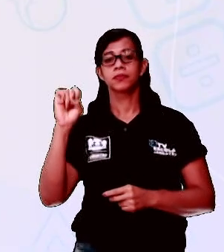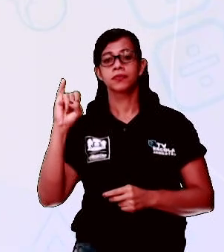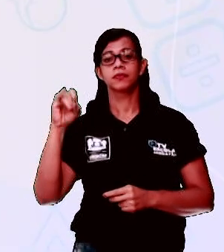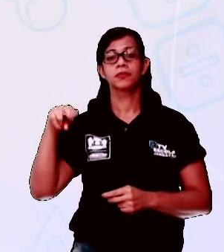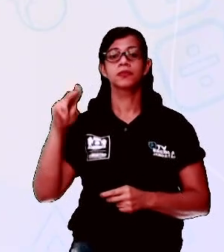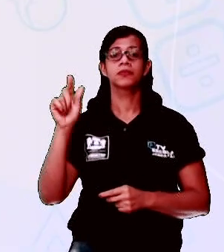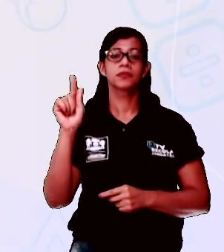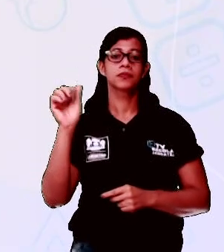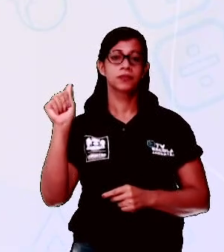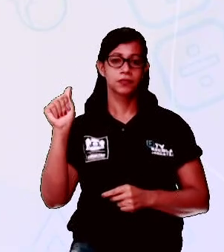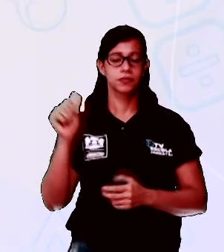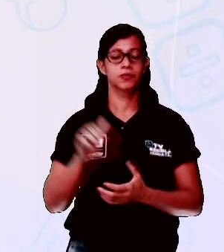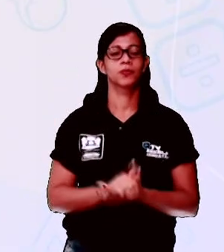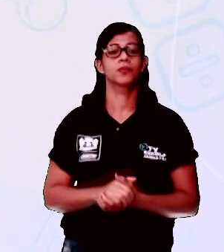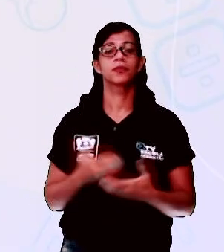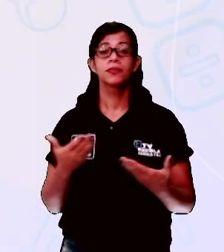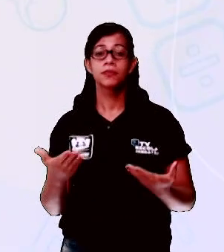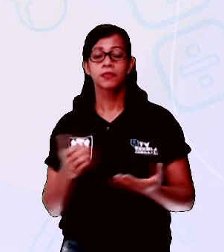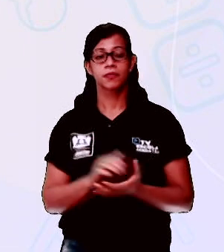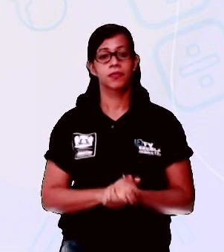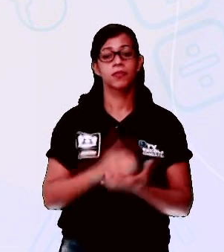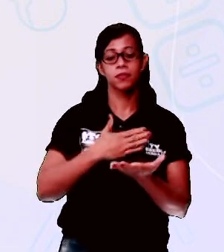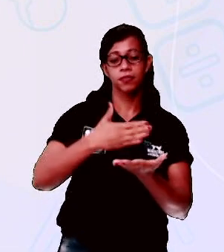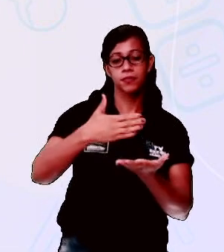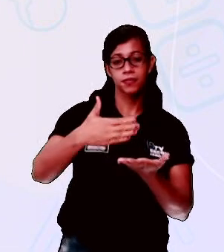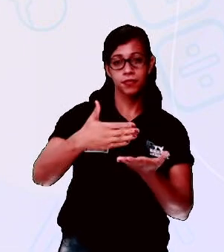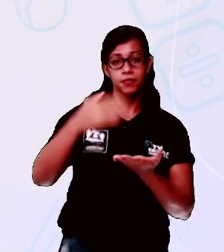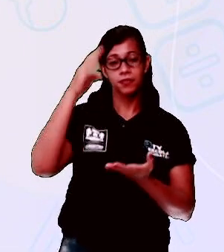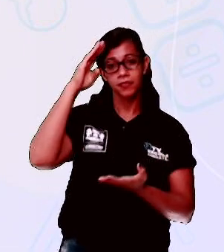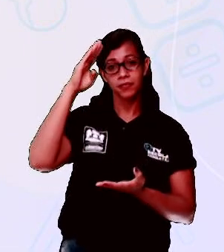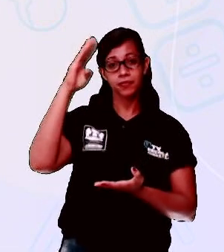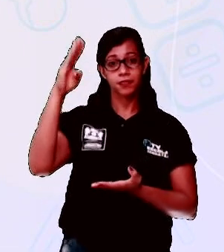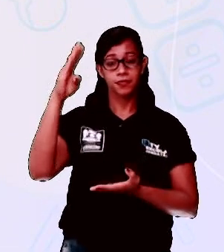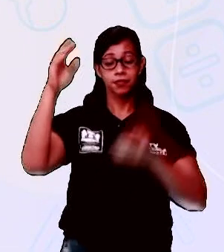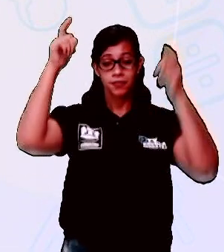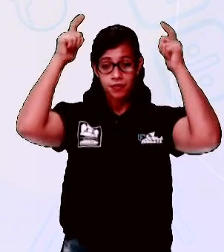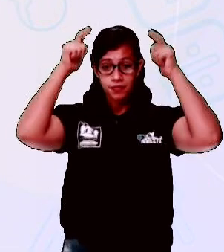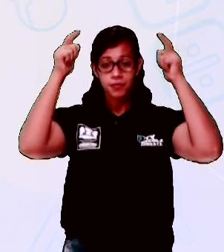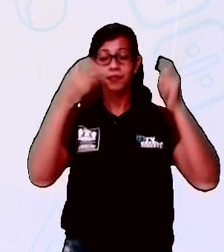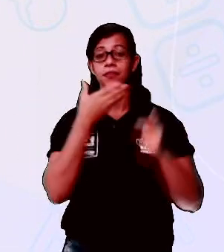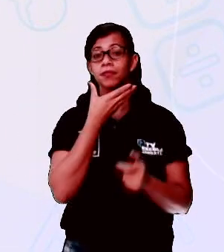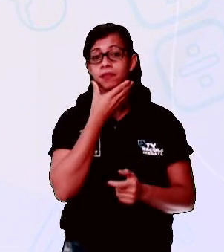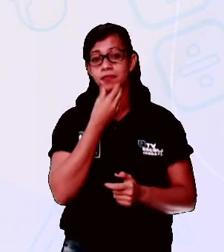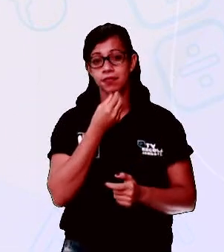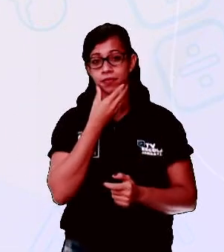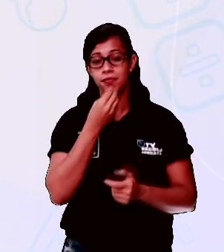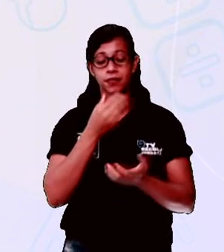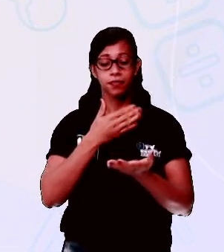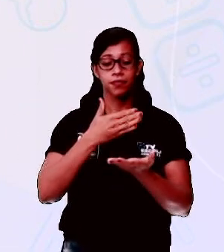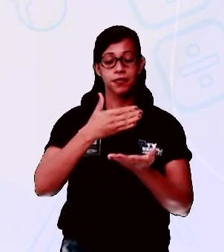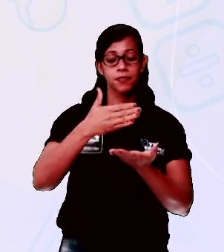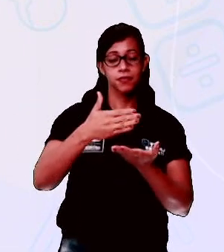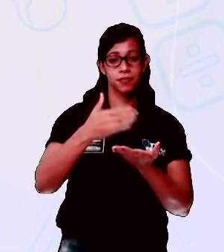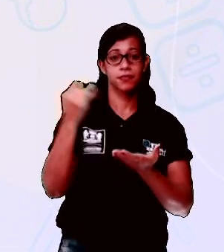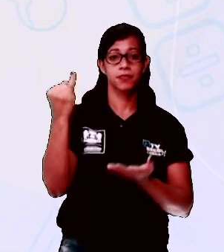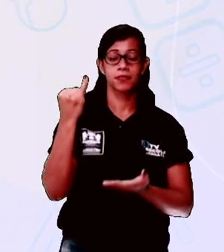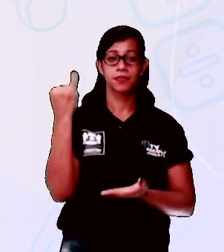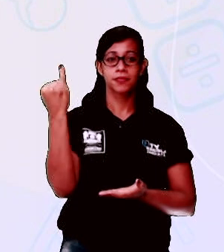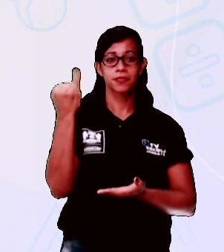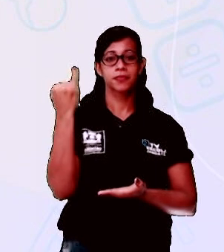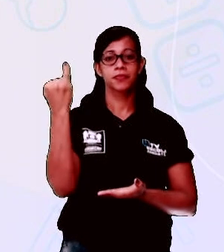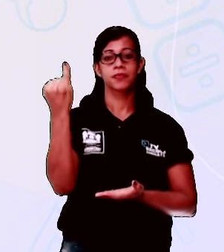o princípio principal do príncipe principiava principalmente